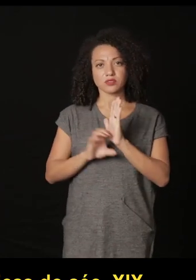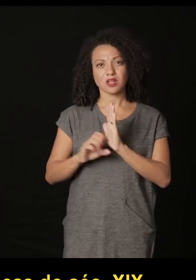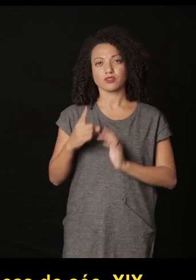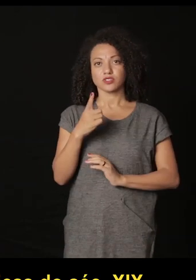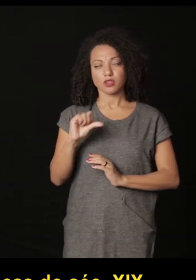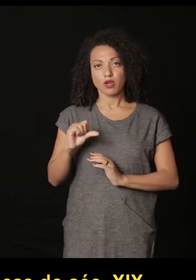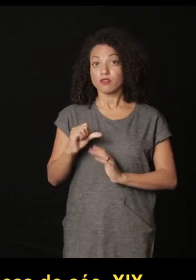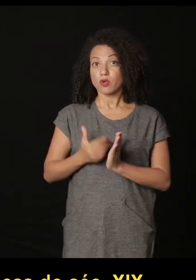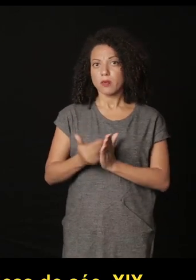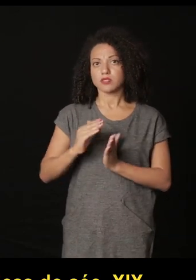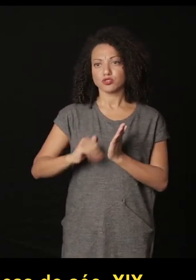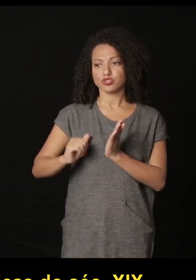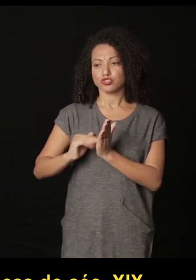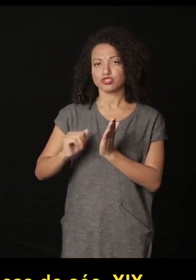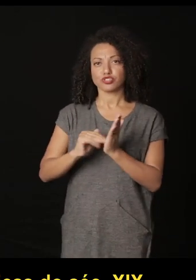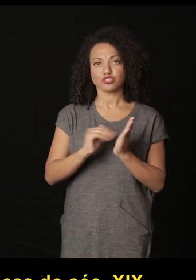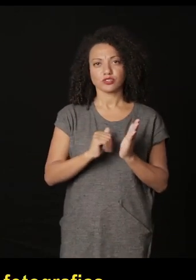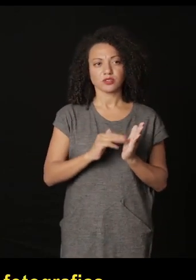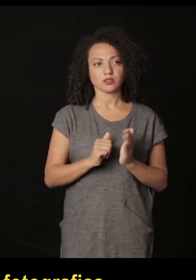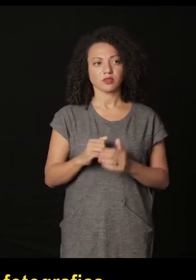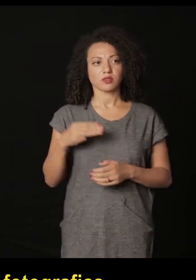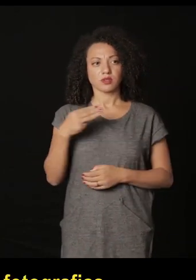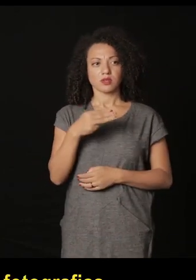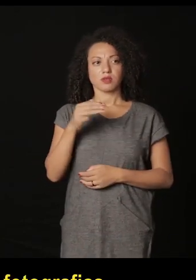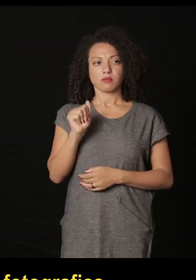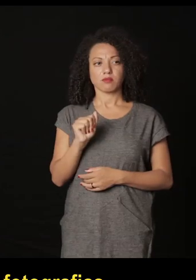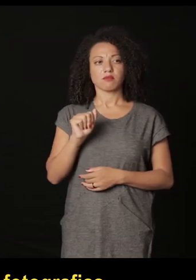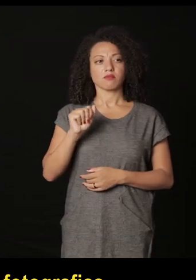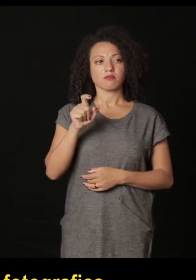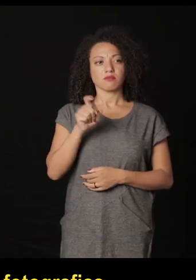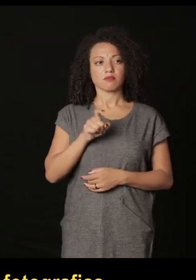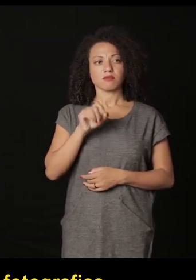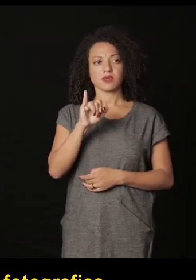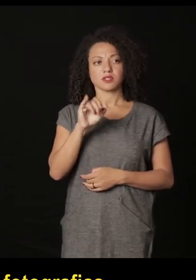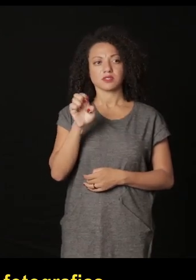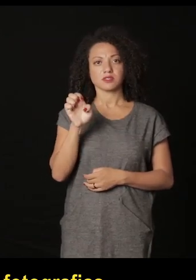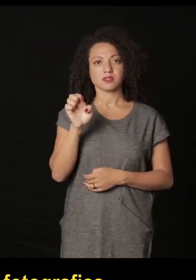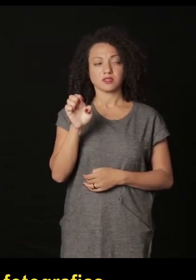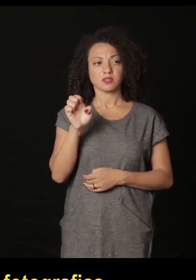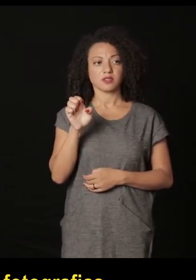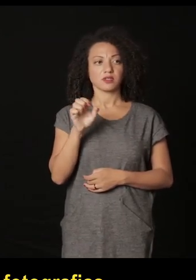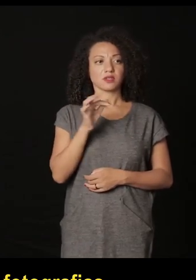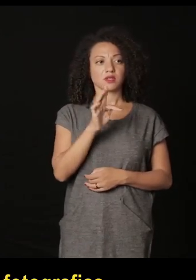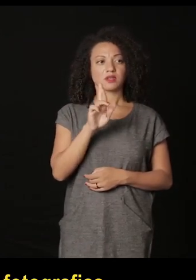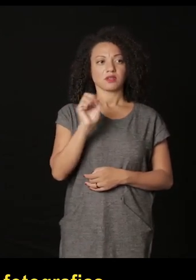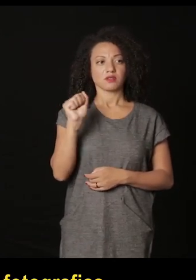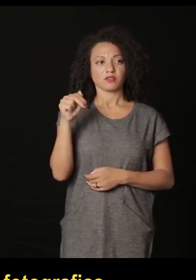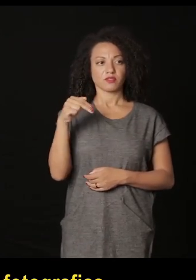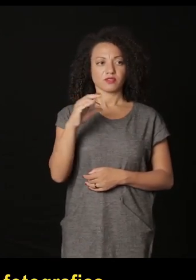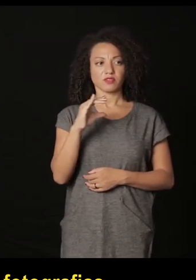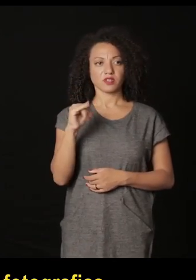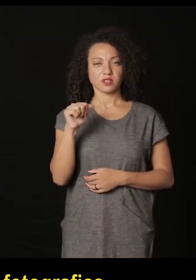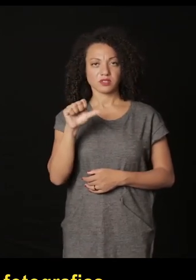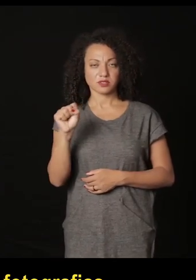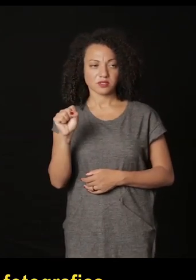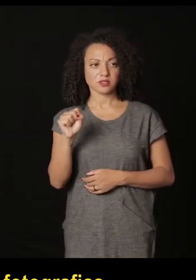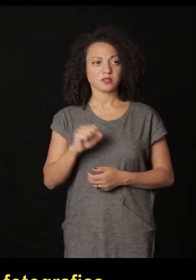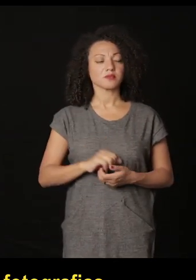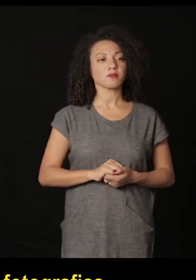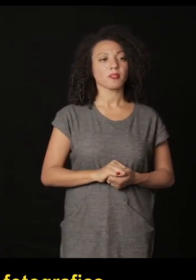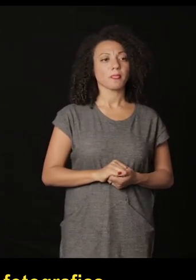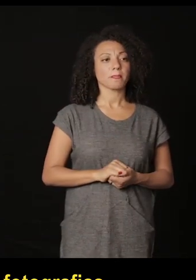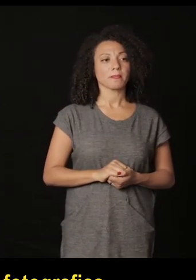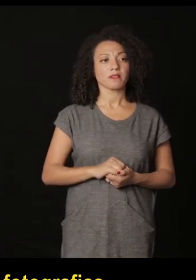ou Francis Fiert Juliana Van Haften saiu essas fotografias da